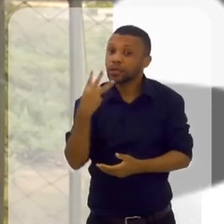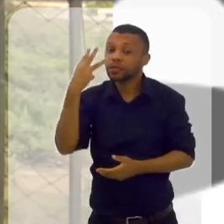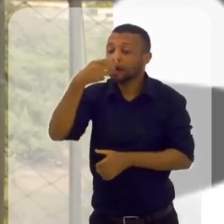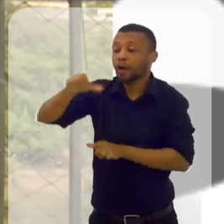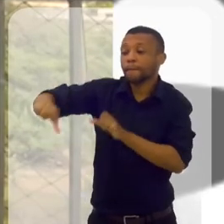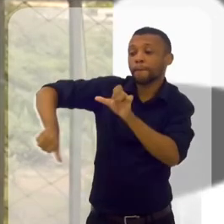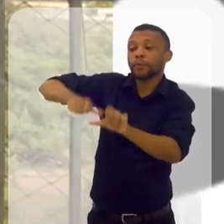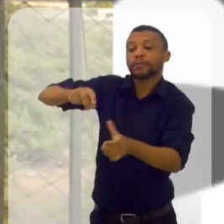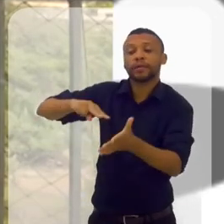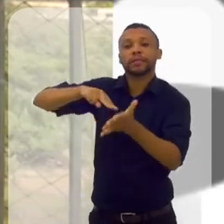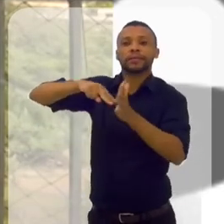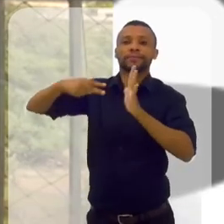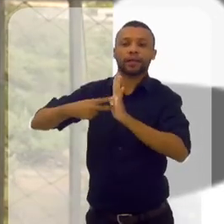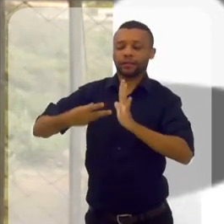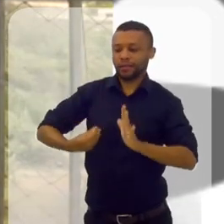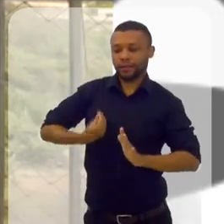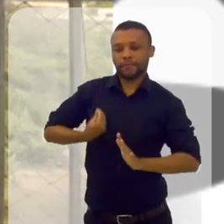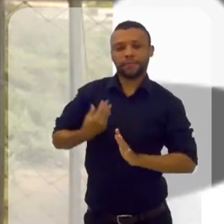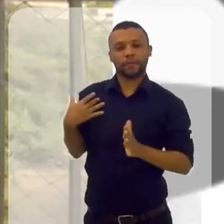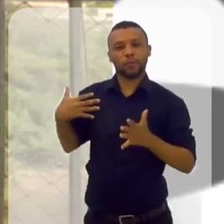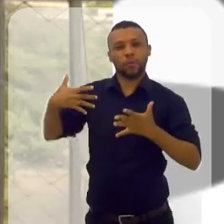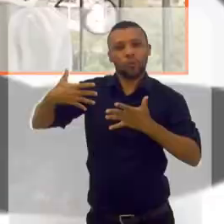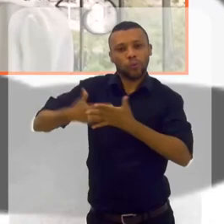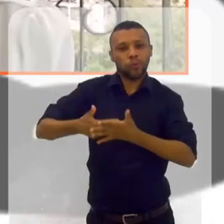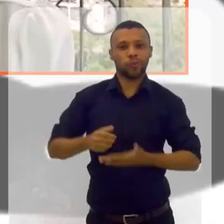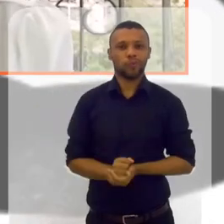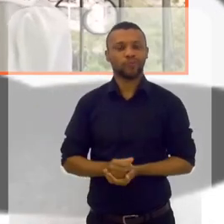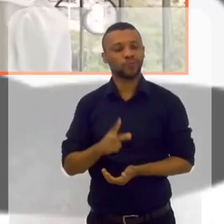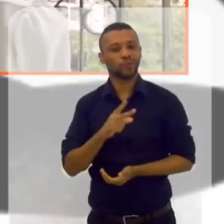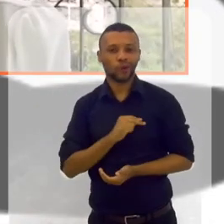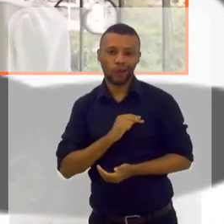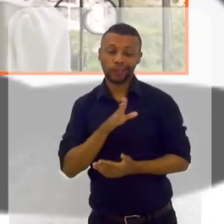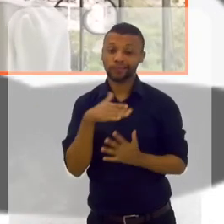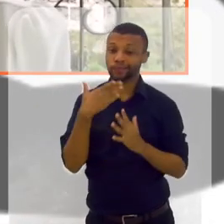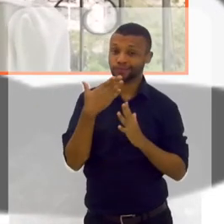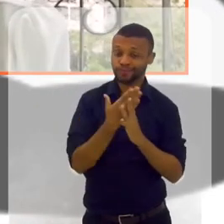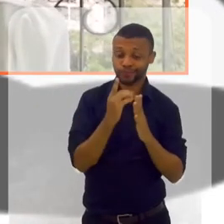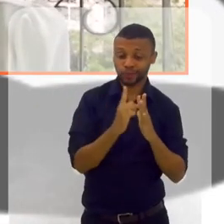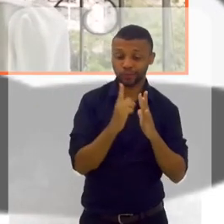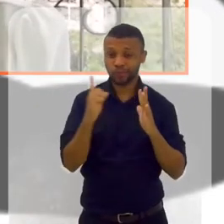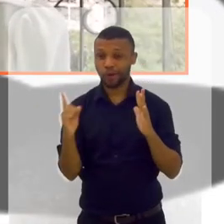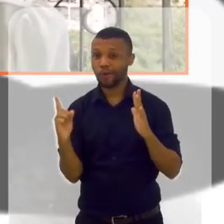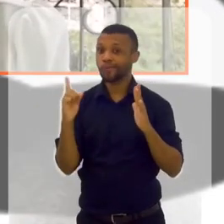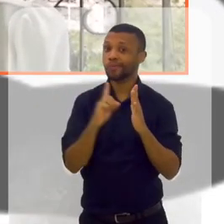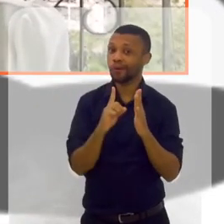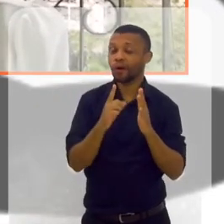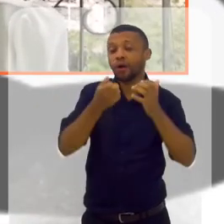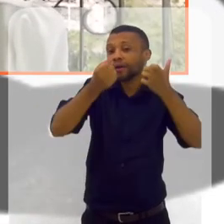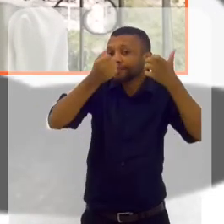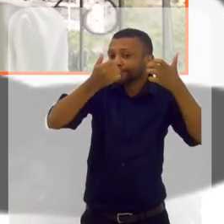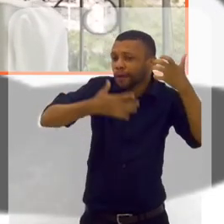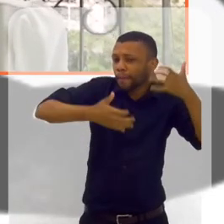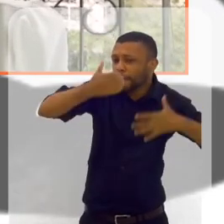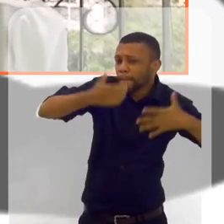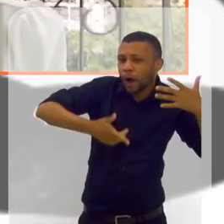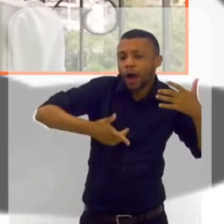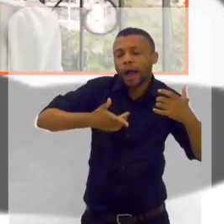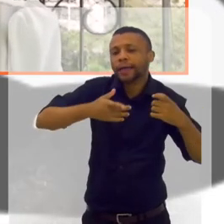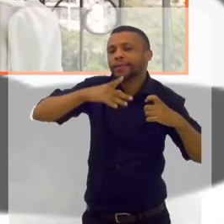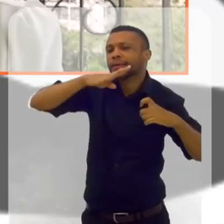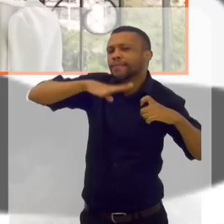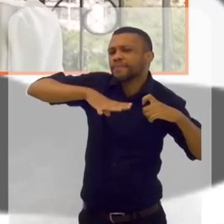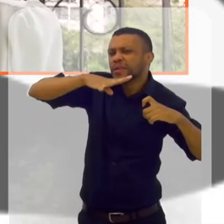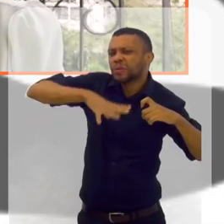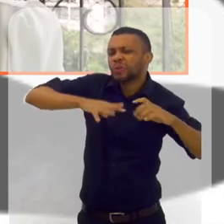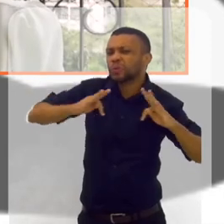né? Em três horas eu ressignifiquei tudo na minha vida. Olha, nós vamos ter que ir pro nosso intervalo e na volta eu quero que você